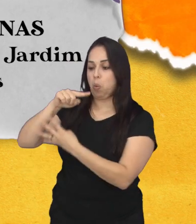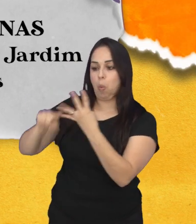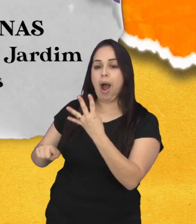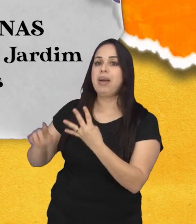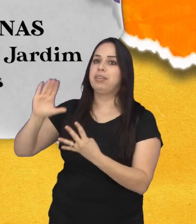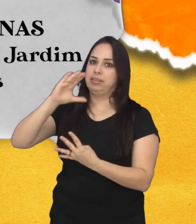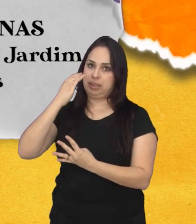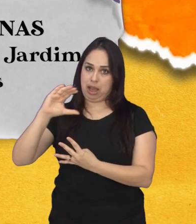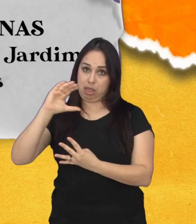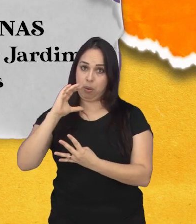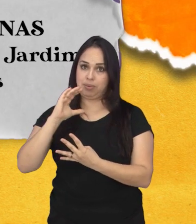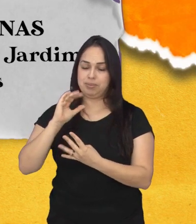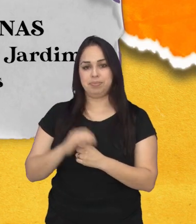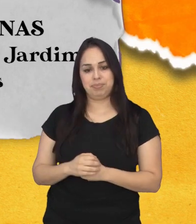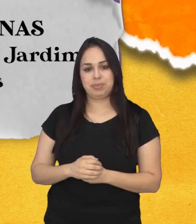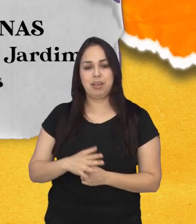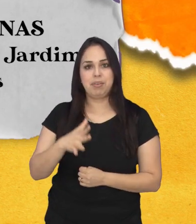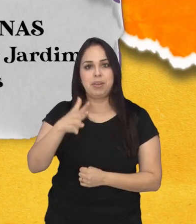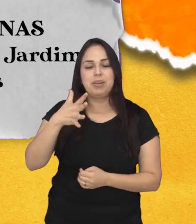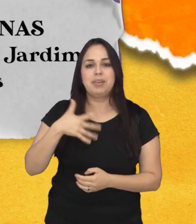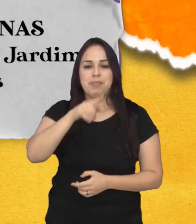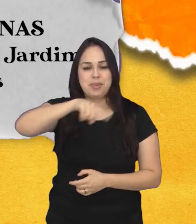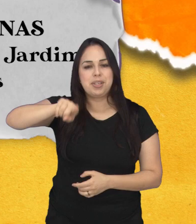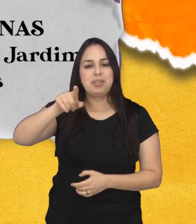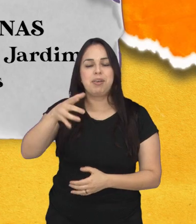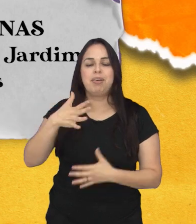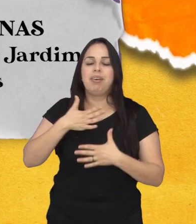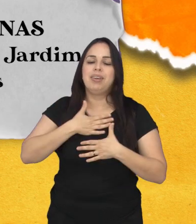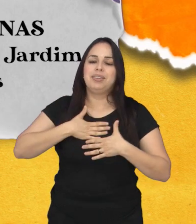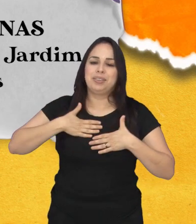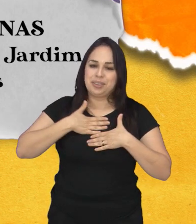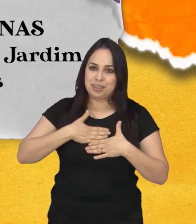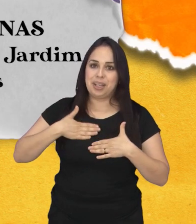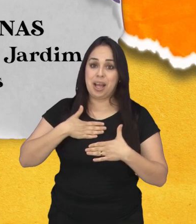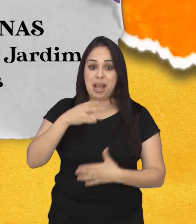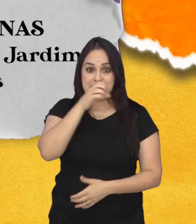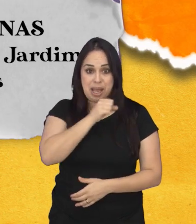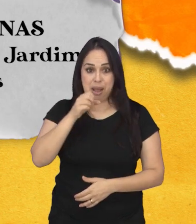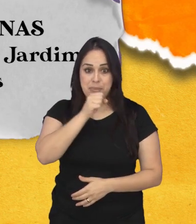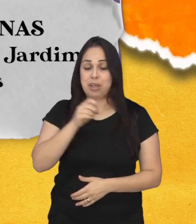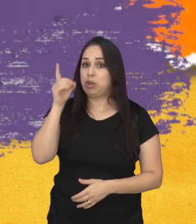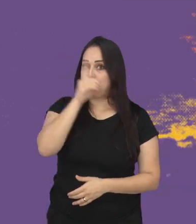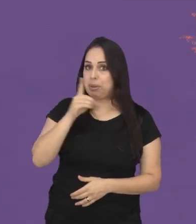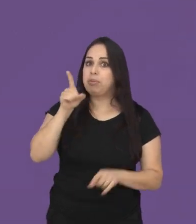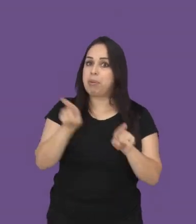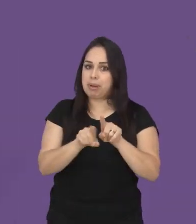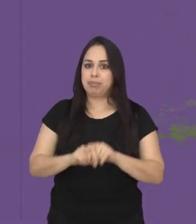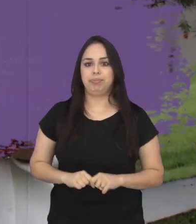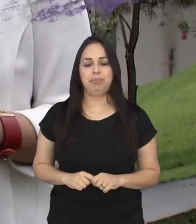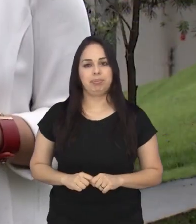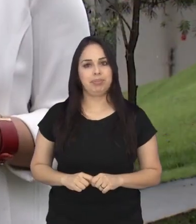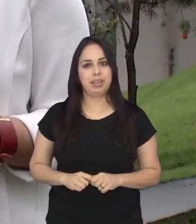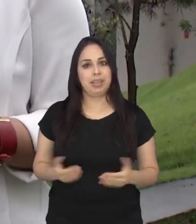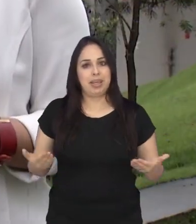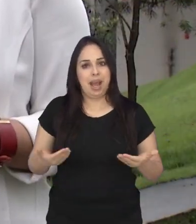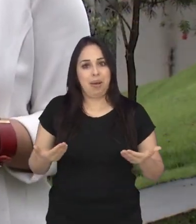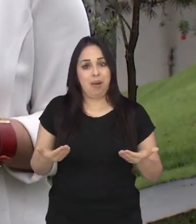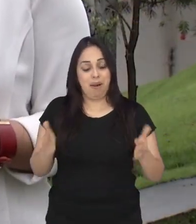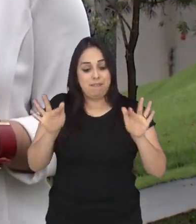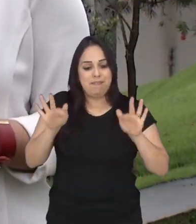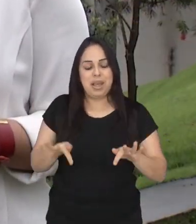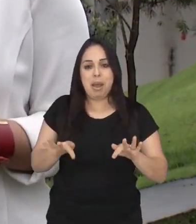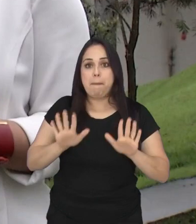cantores e cantoras. Com certeza vai encantar a todos. É neste sábado e domingo. E eu fico por aqui